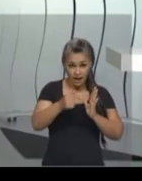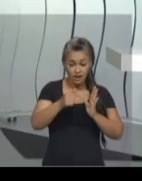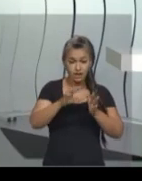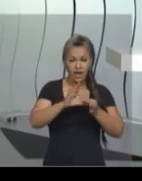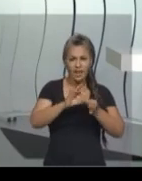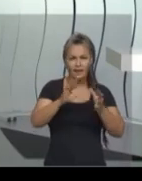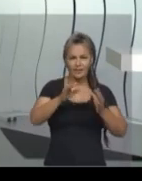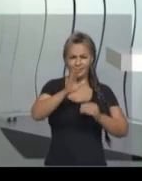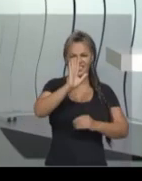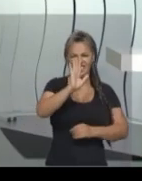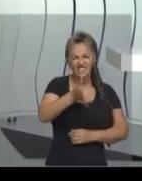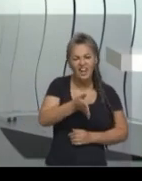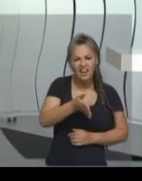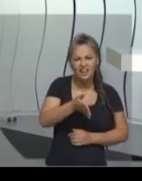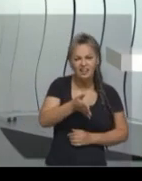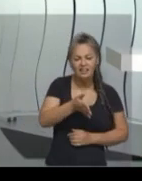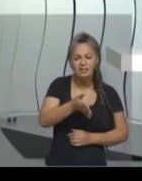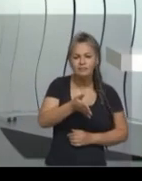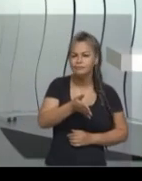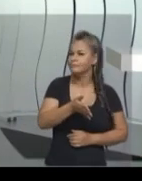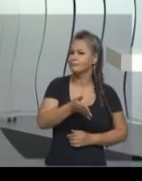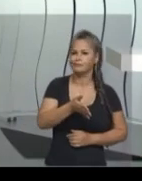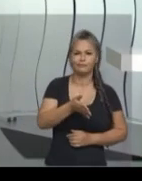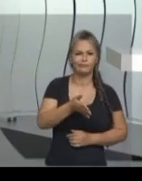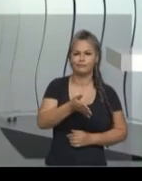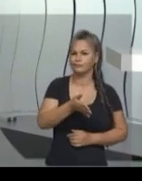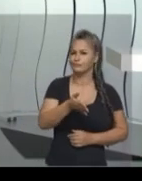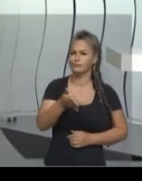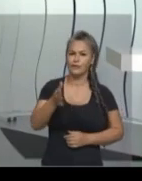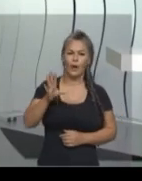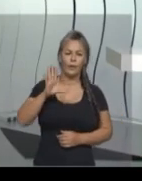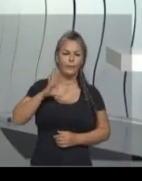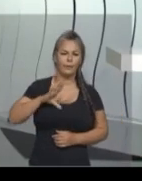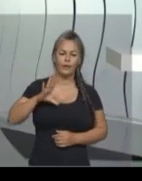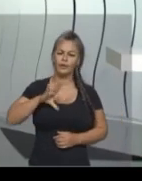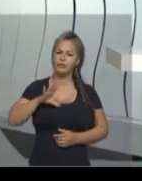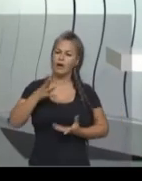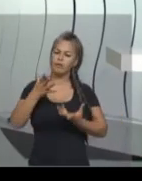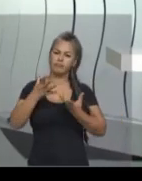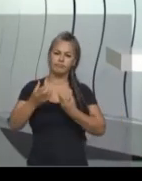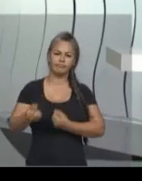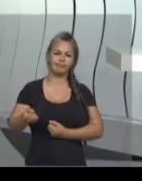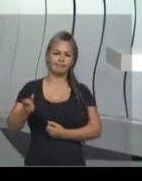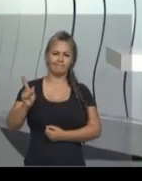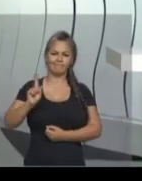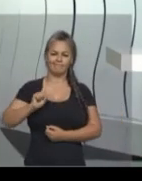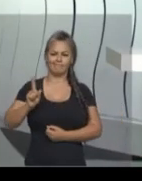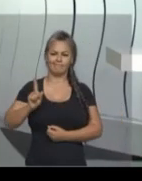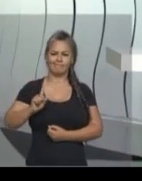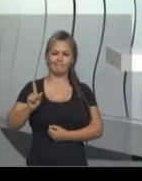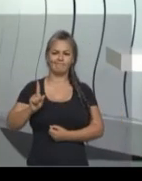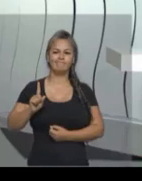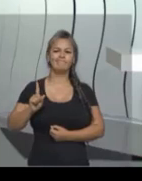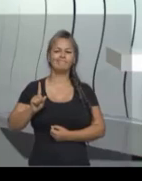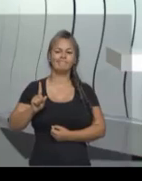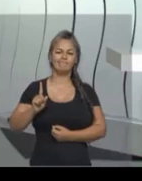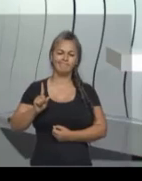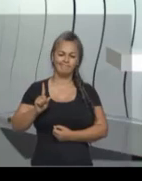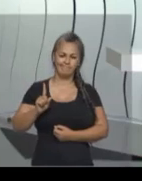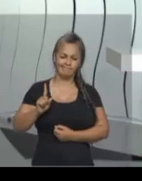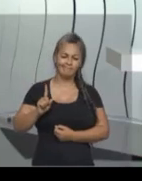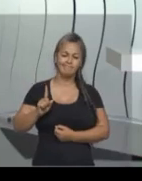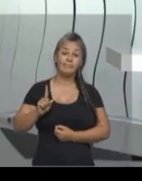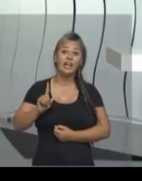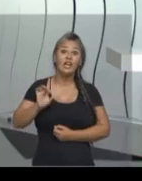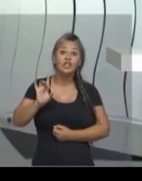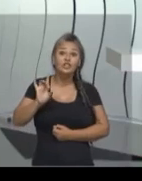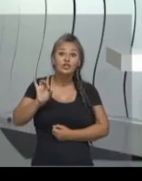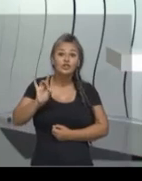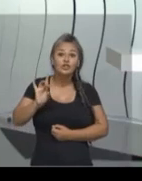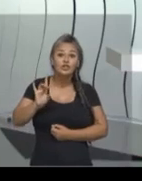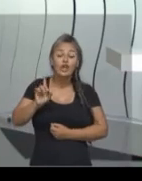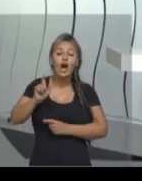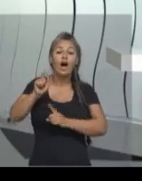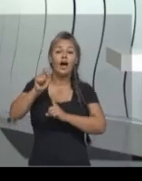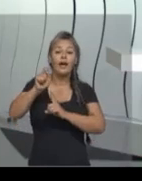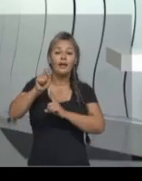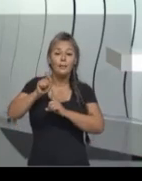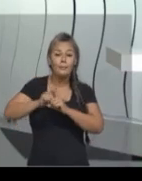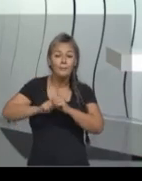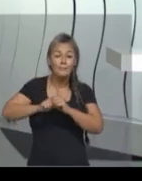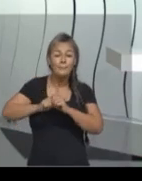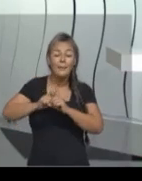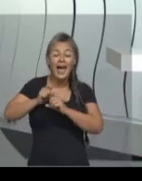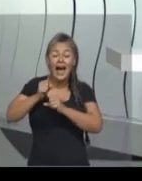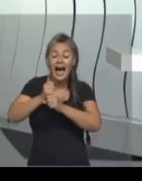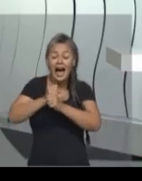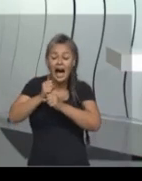Portugal é claro não aceitou essa separação. Houve 3 anos de guerras de